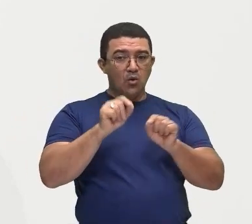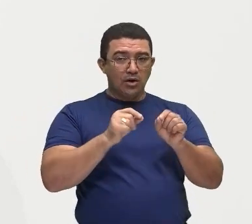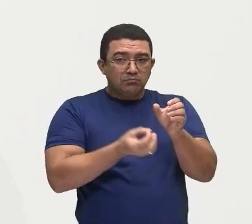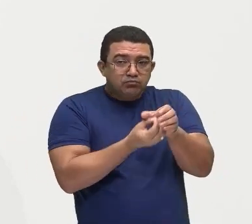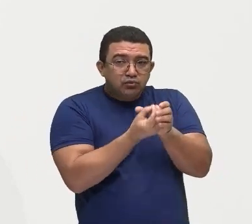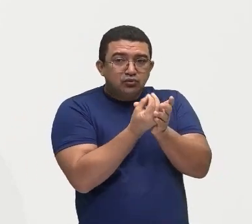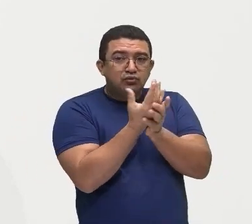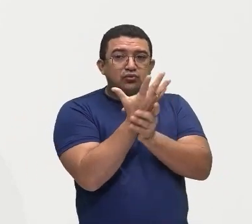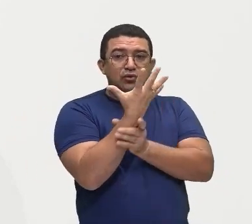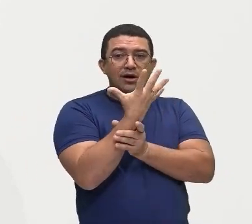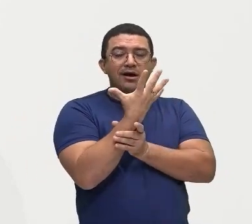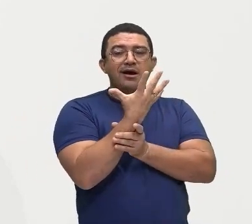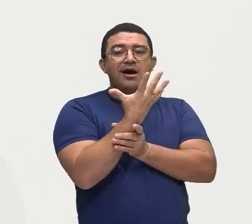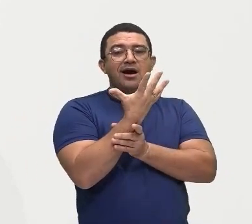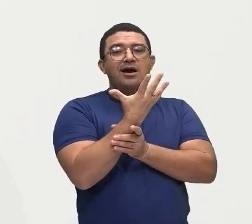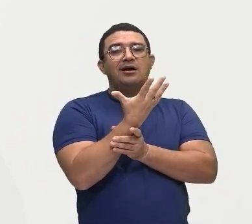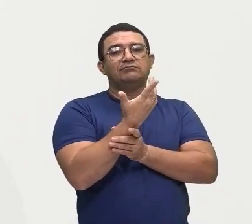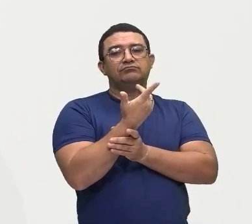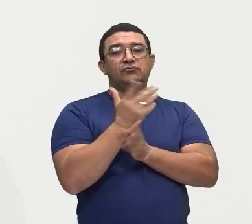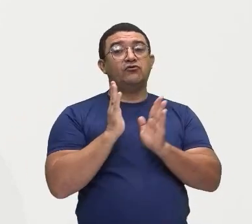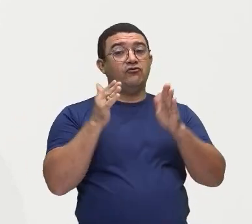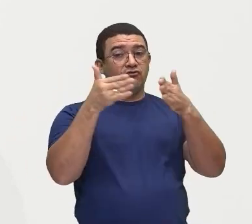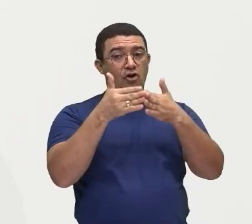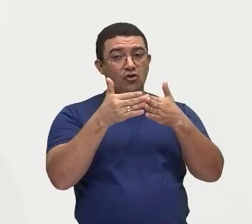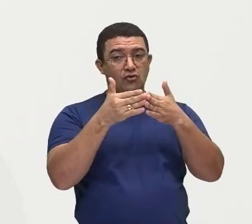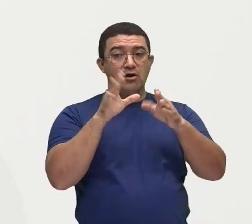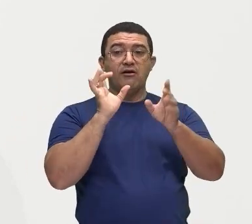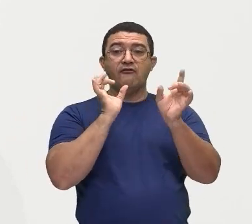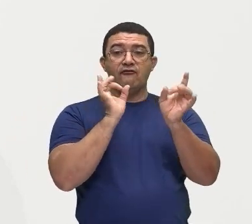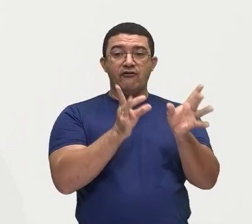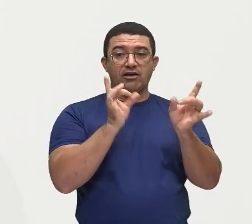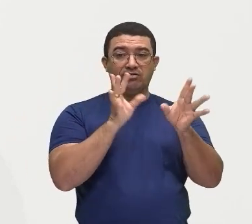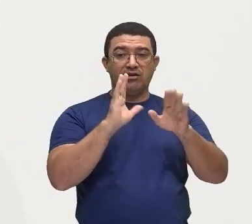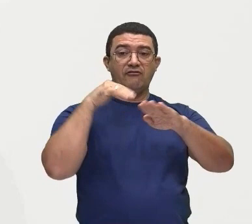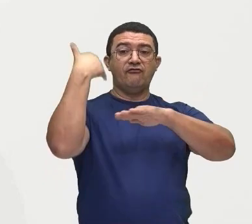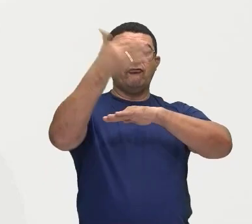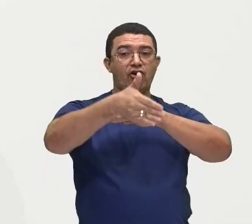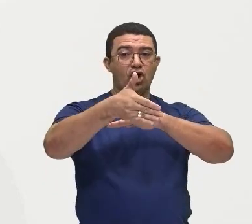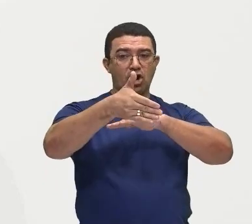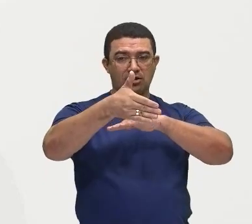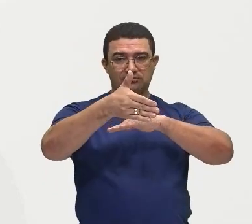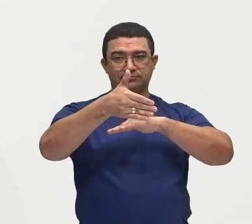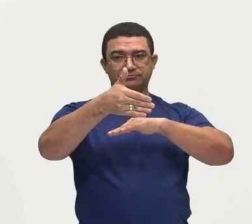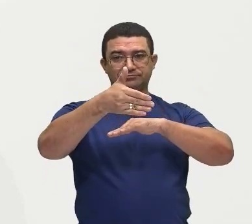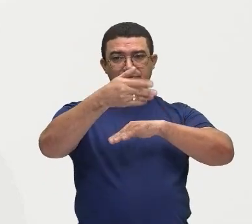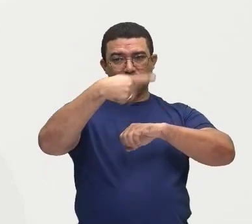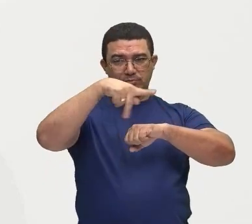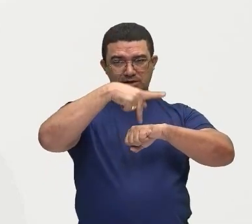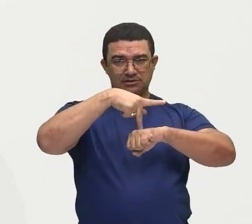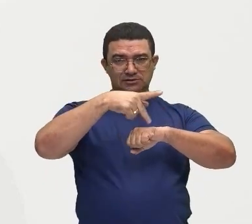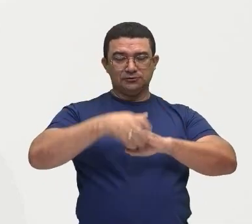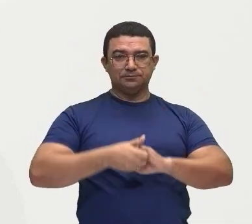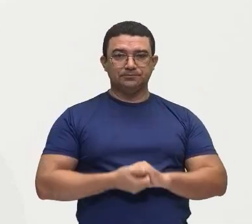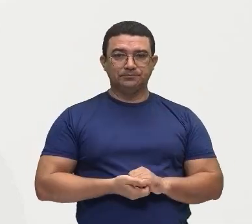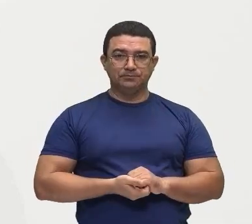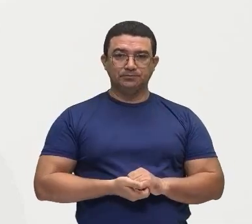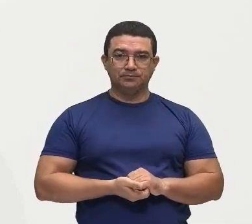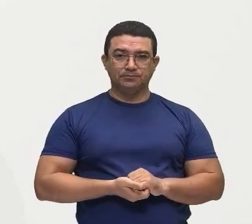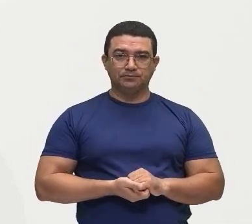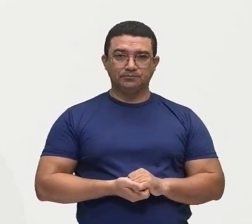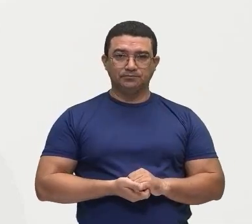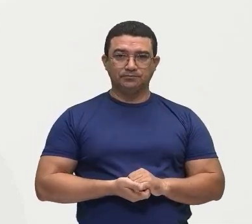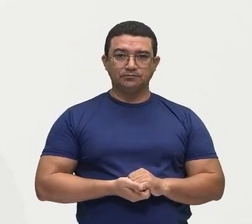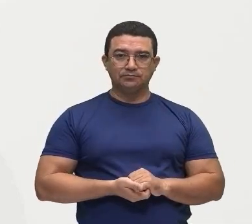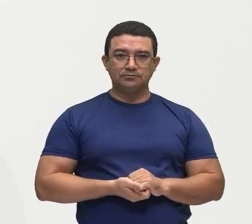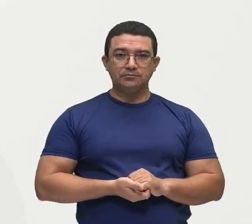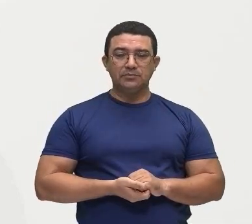encontra também uma outra questão, que eu vou comentar com vocês. Então, aqui marcando, exportação, é só para a